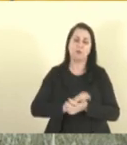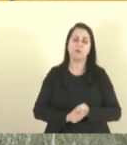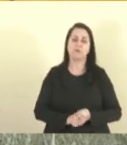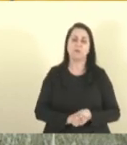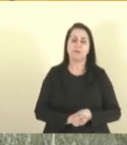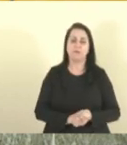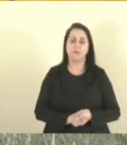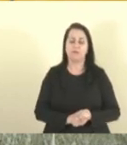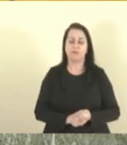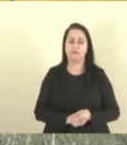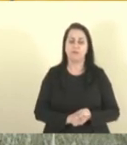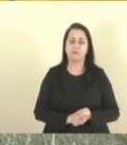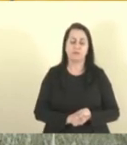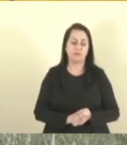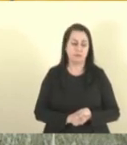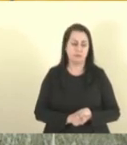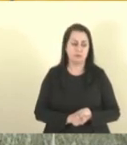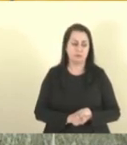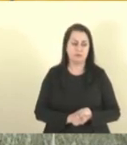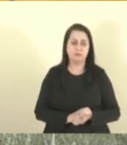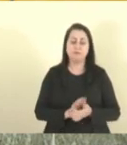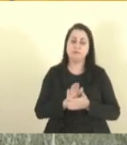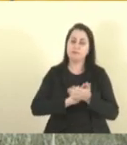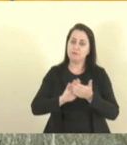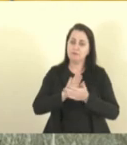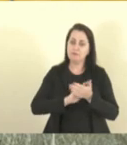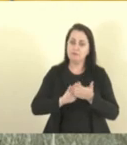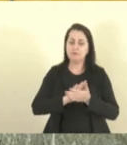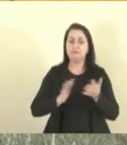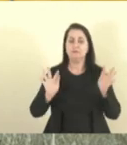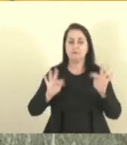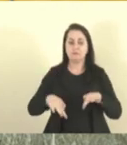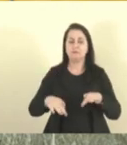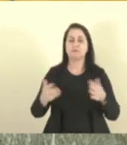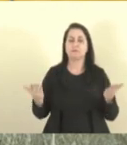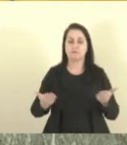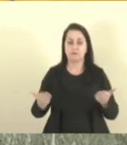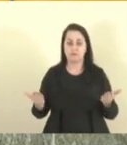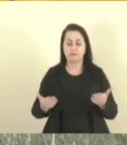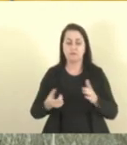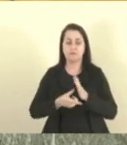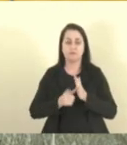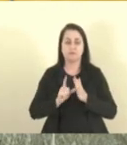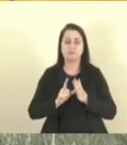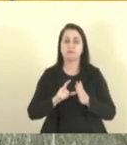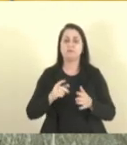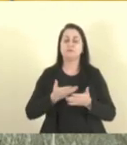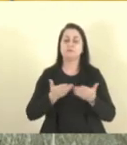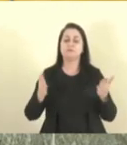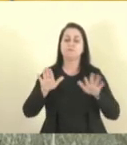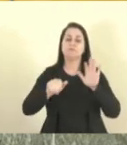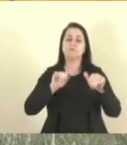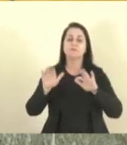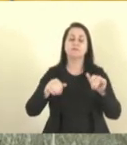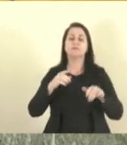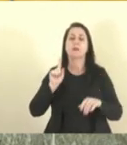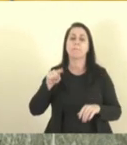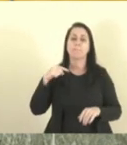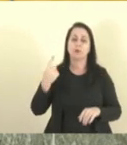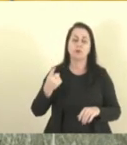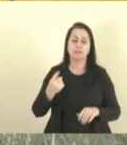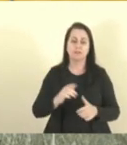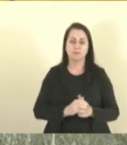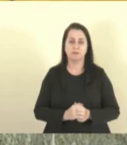o nosso querido estado do Espírito Santo, nada mais havendo a tratar, vou encerrar a presente sessão, antes, porém, convoca, senhoras e senhores deputados, para a próxima,